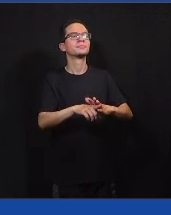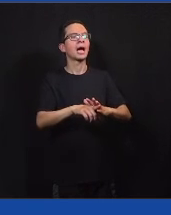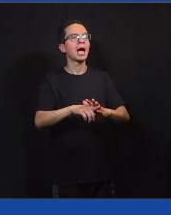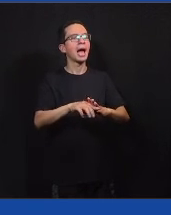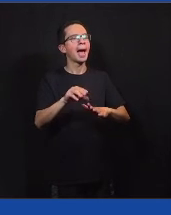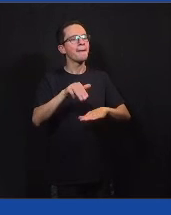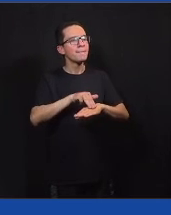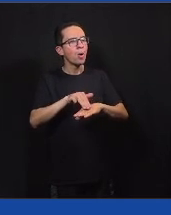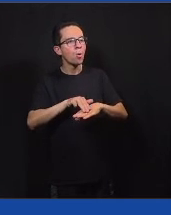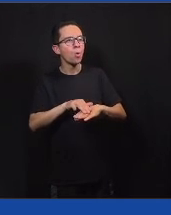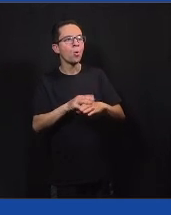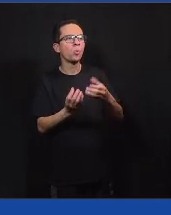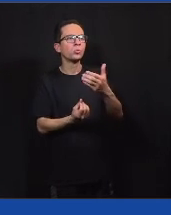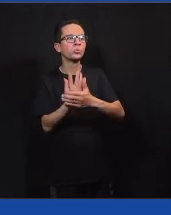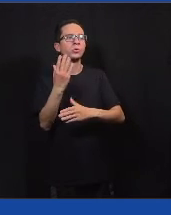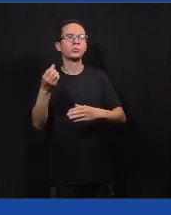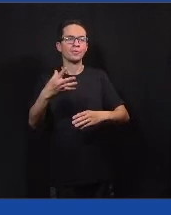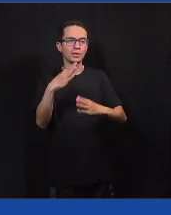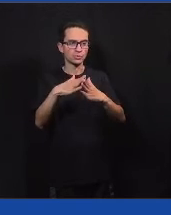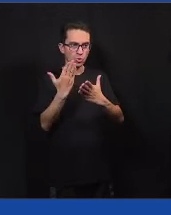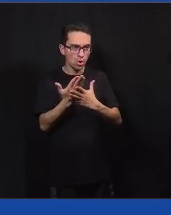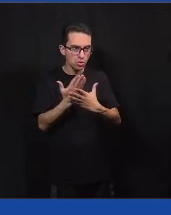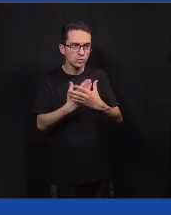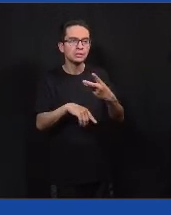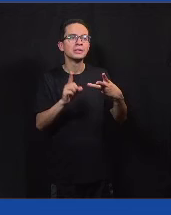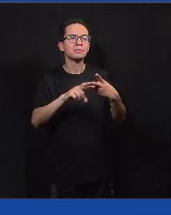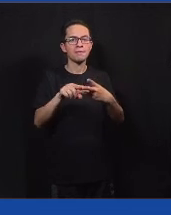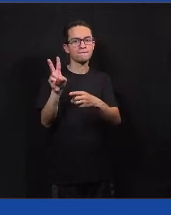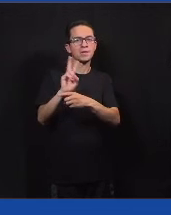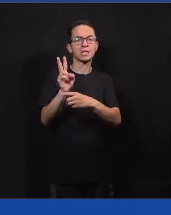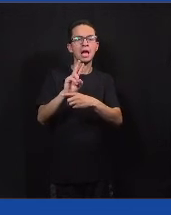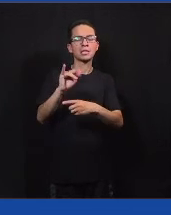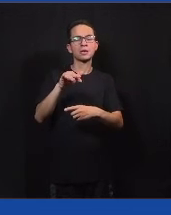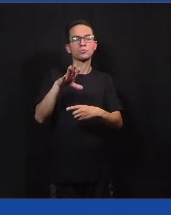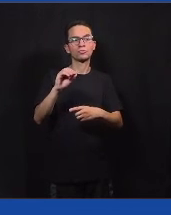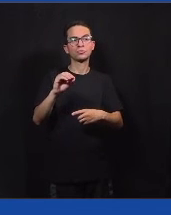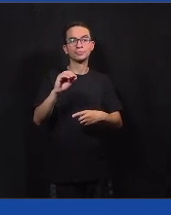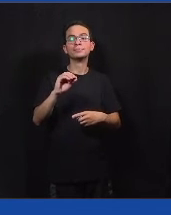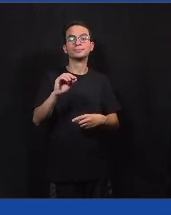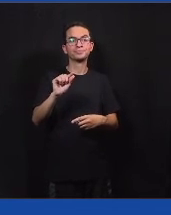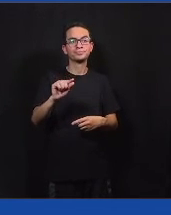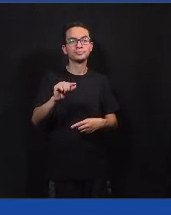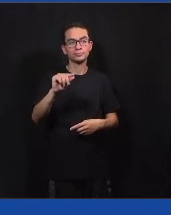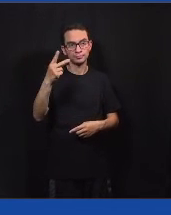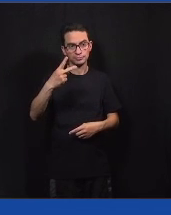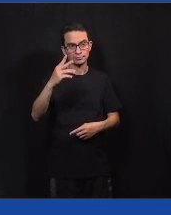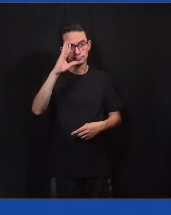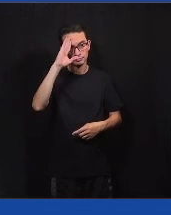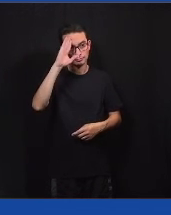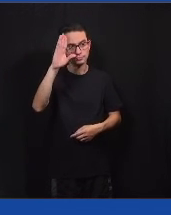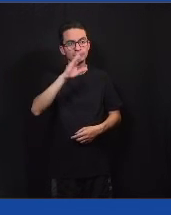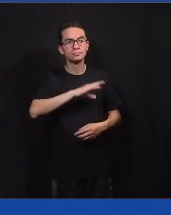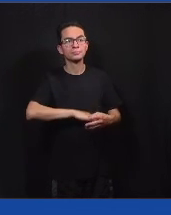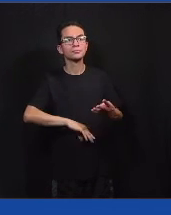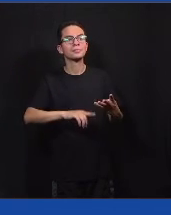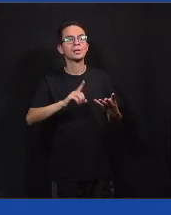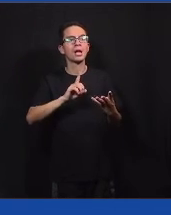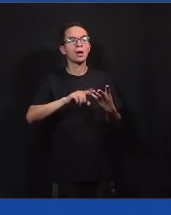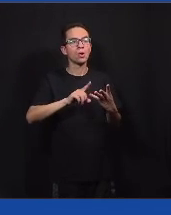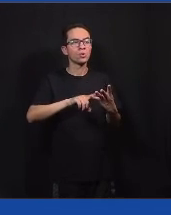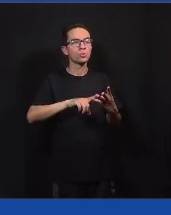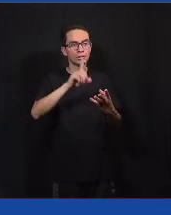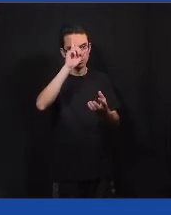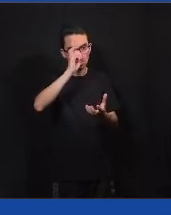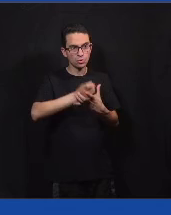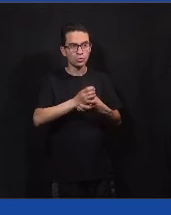Fiscalizar o executivo. É a segunda função principal do poder legislativo. É estabelecer comissões